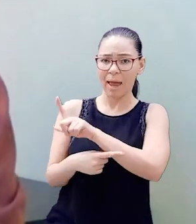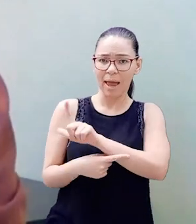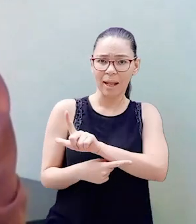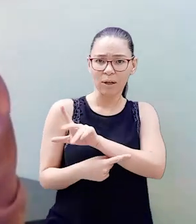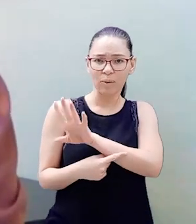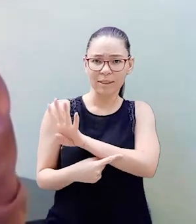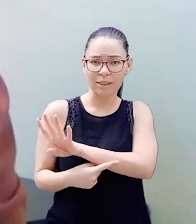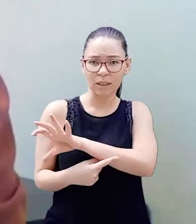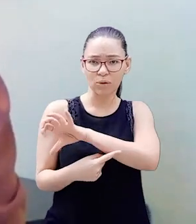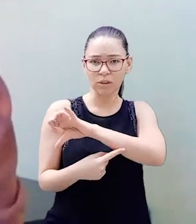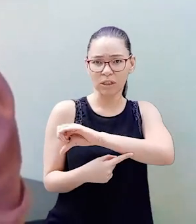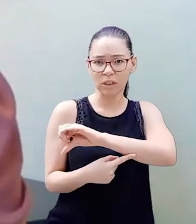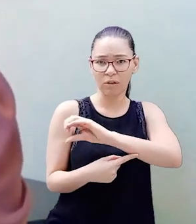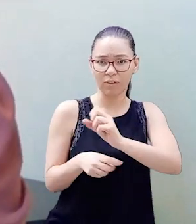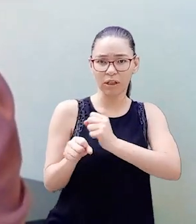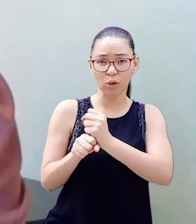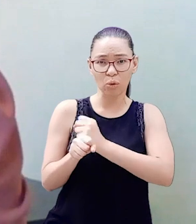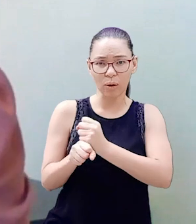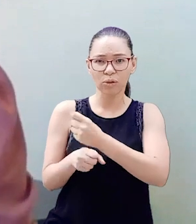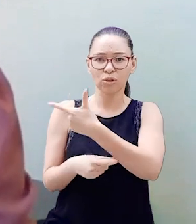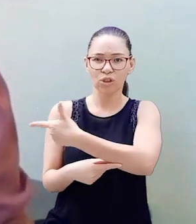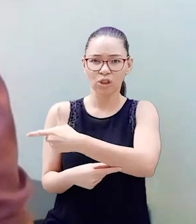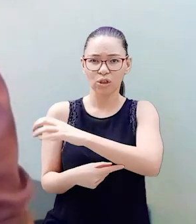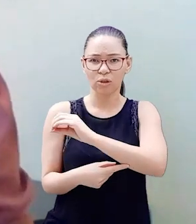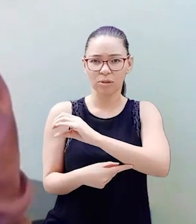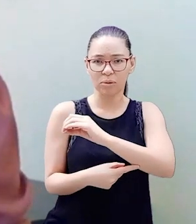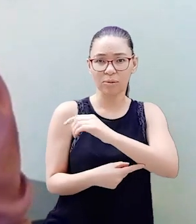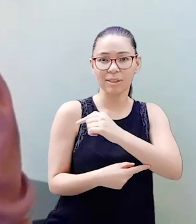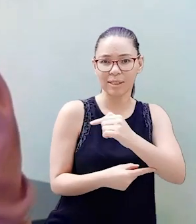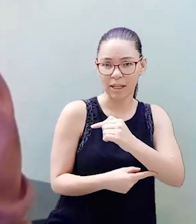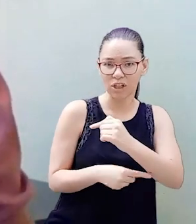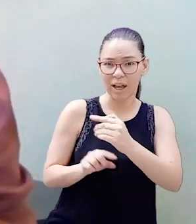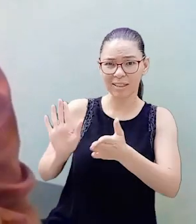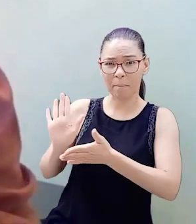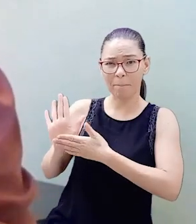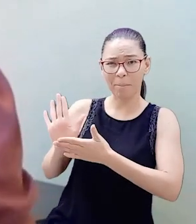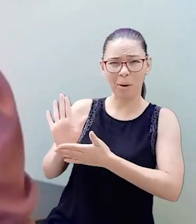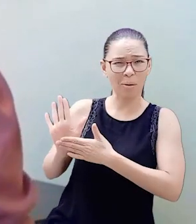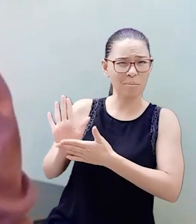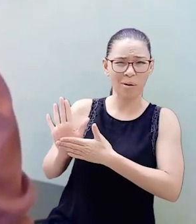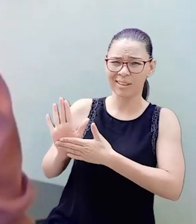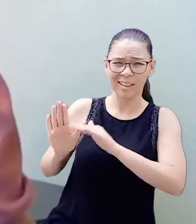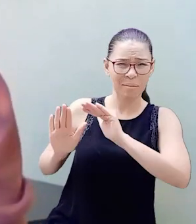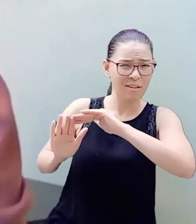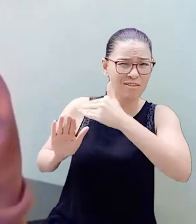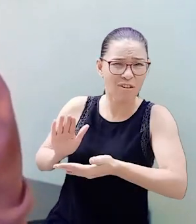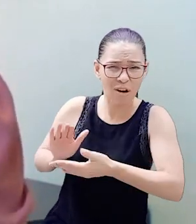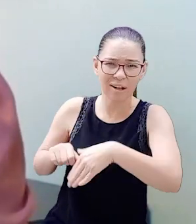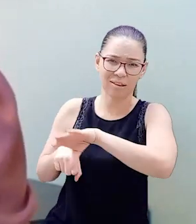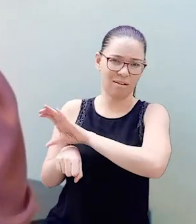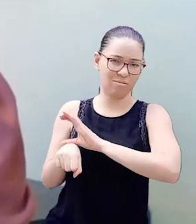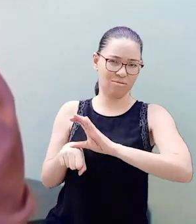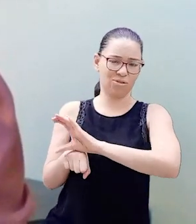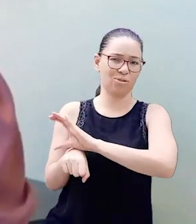490 de 2007. Esse projeto tenta desvirtuar a Constituição Federal,